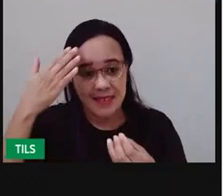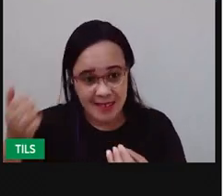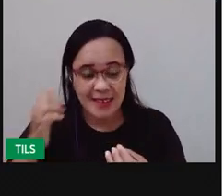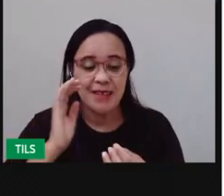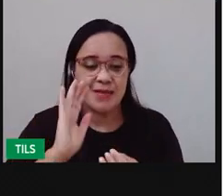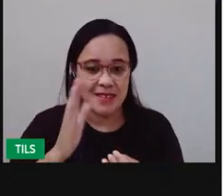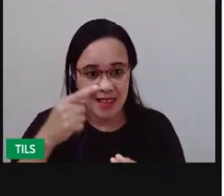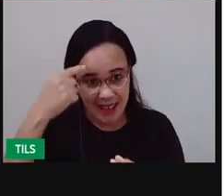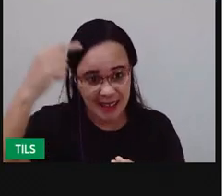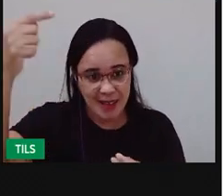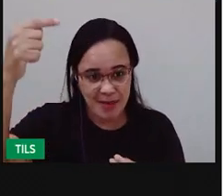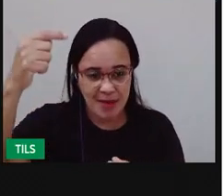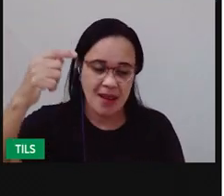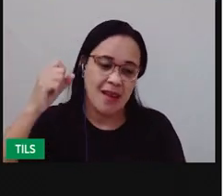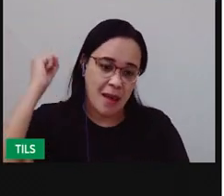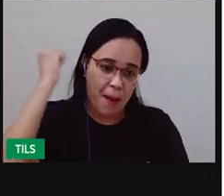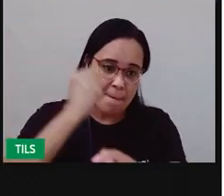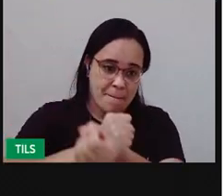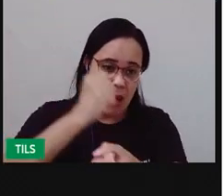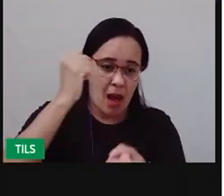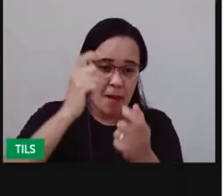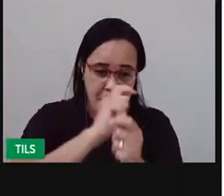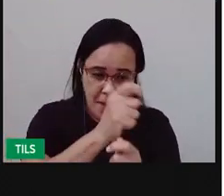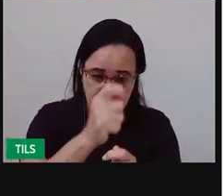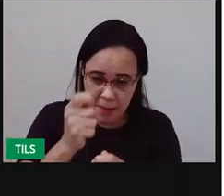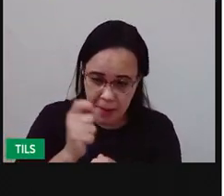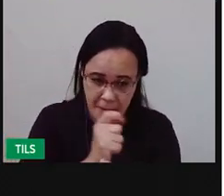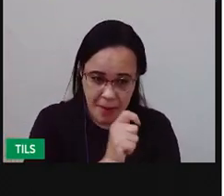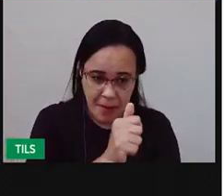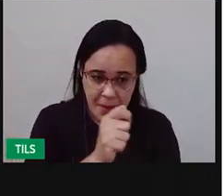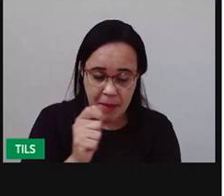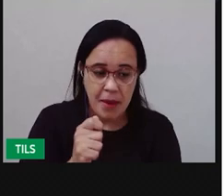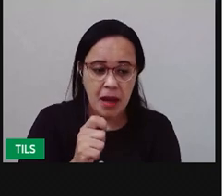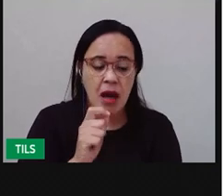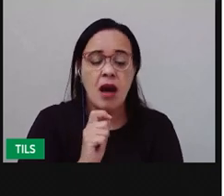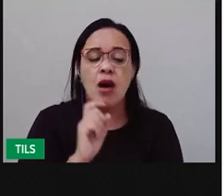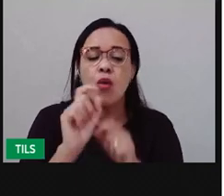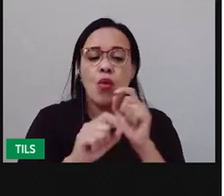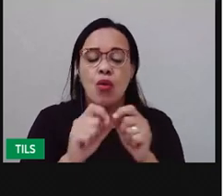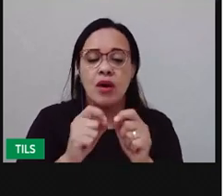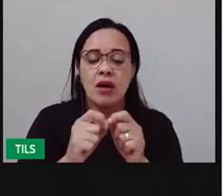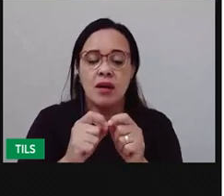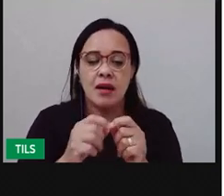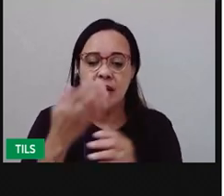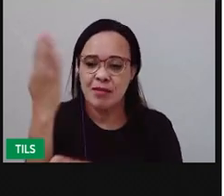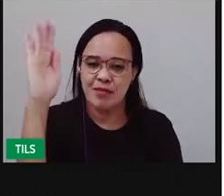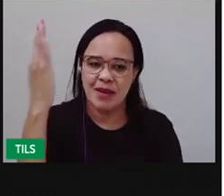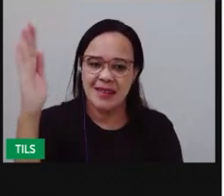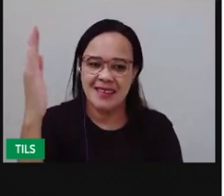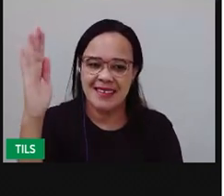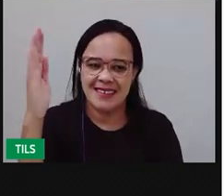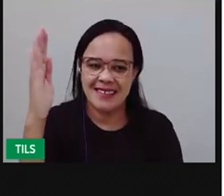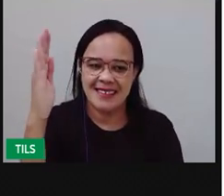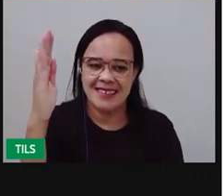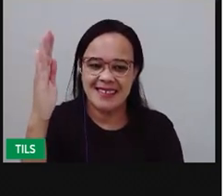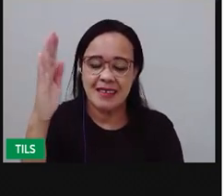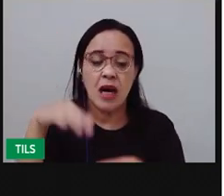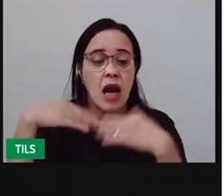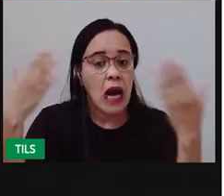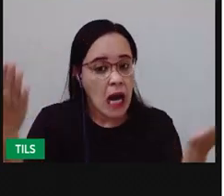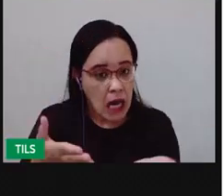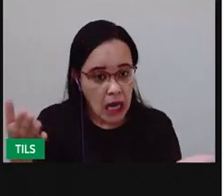madeira. Agora, crianças, a gente vai fazer uma isogravura. Que é a gravura no